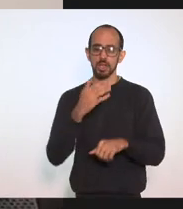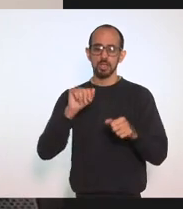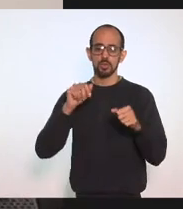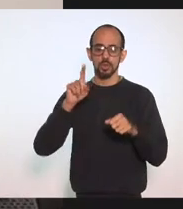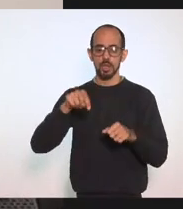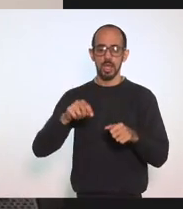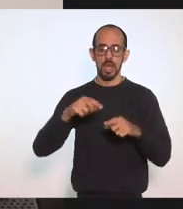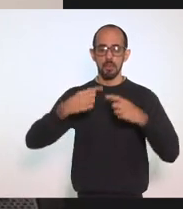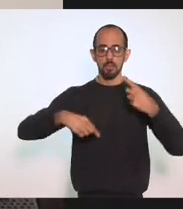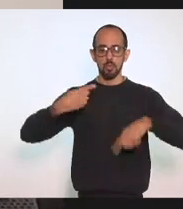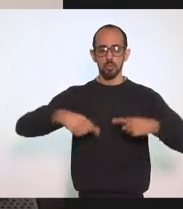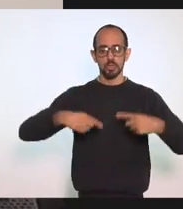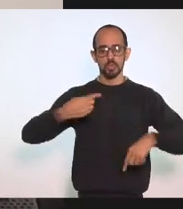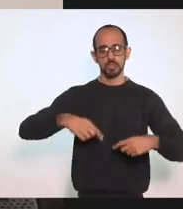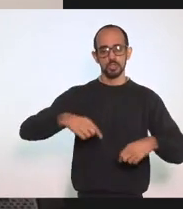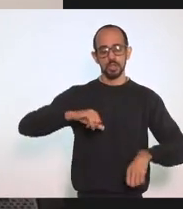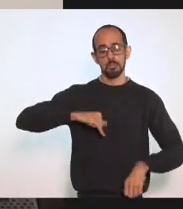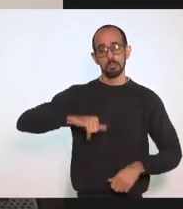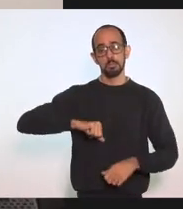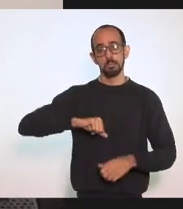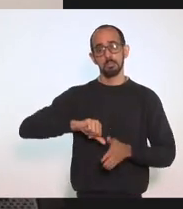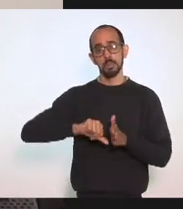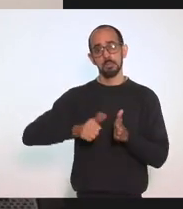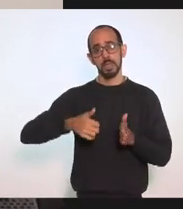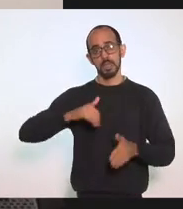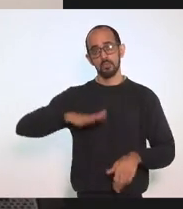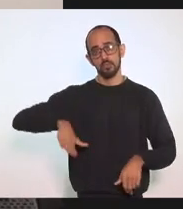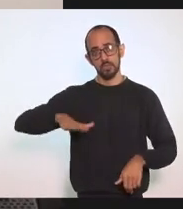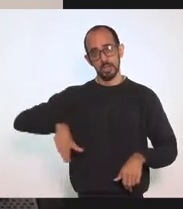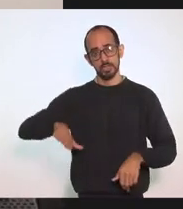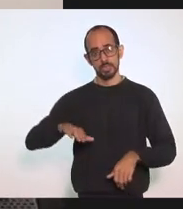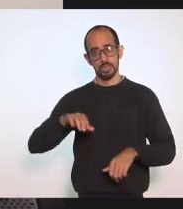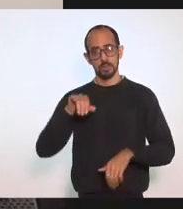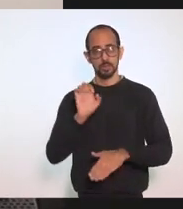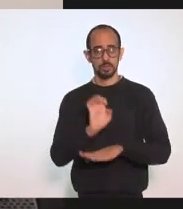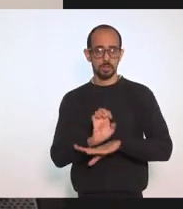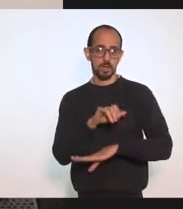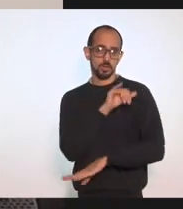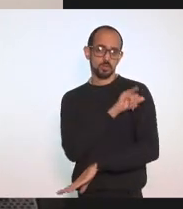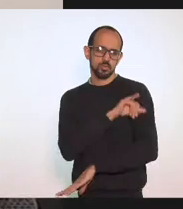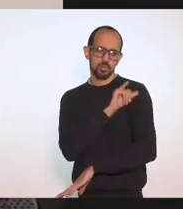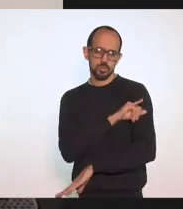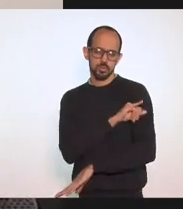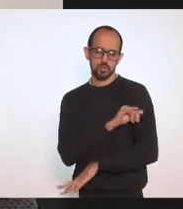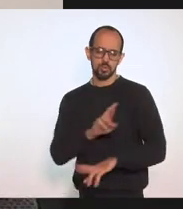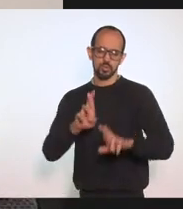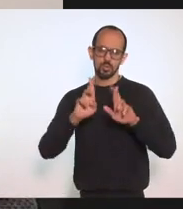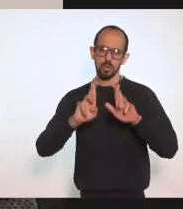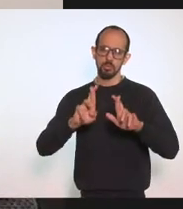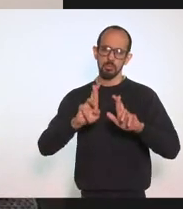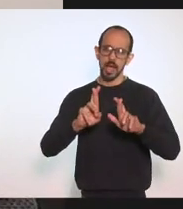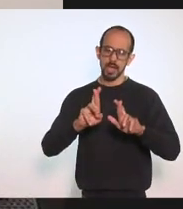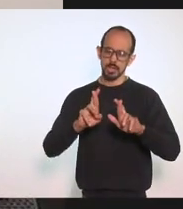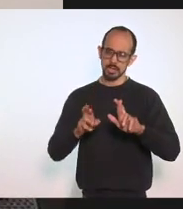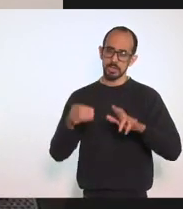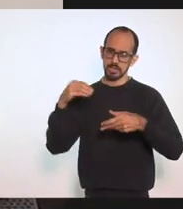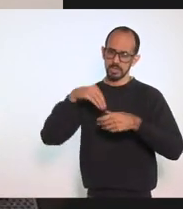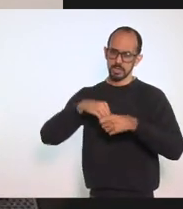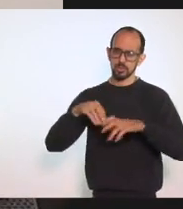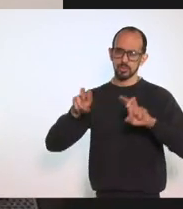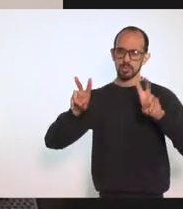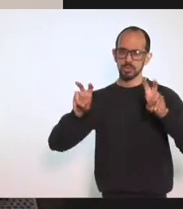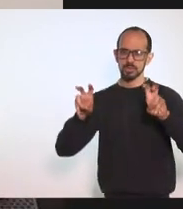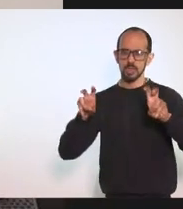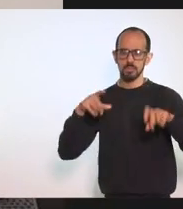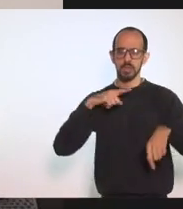política primeira Infância No estado Do Rio De Janeiro E espero Trazer Para esse Tão Importante Tema O debate